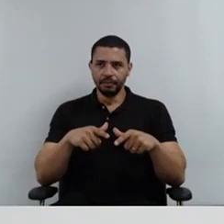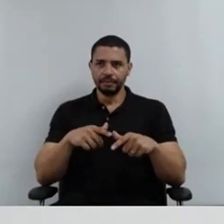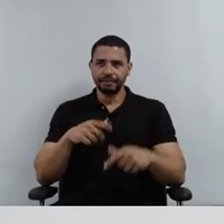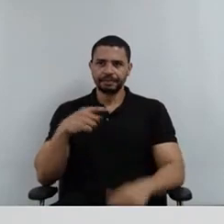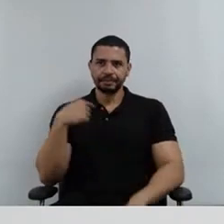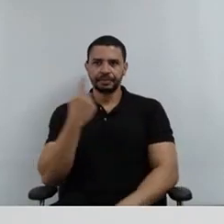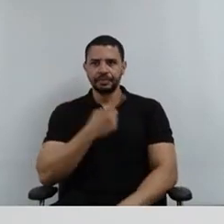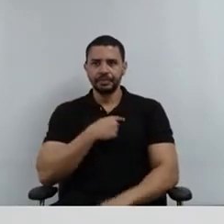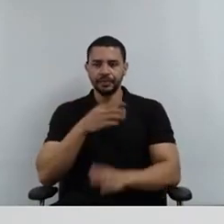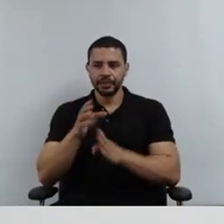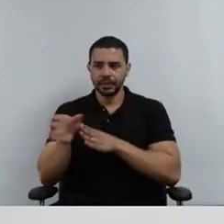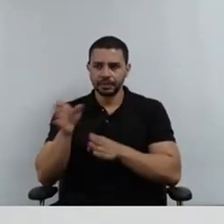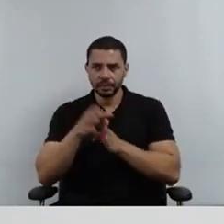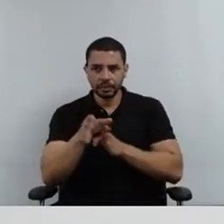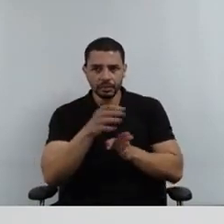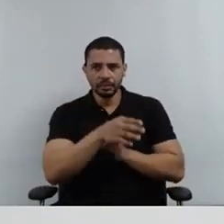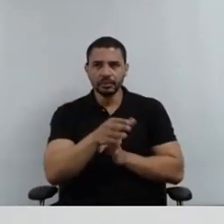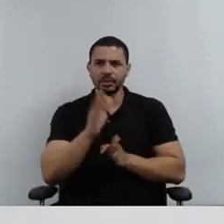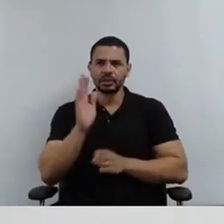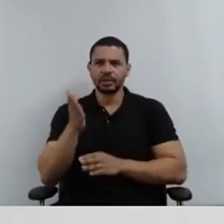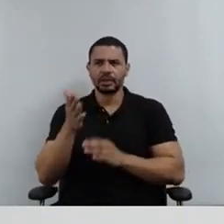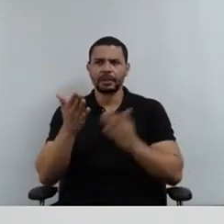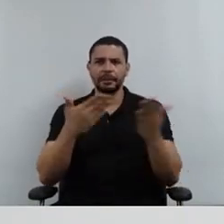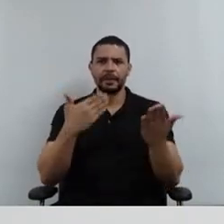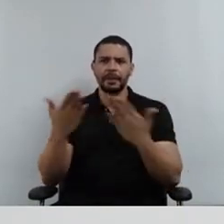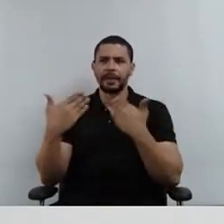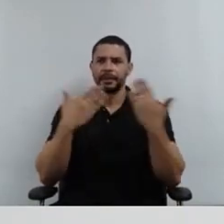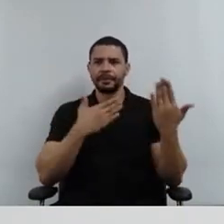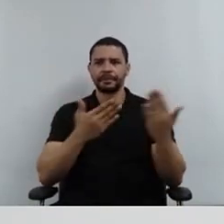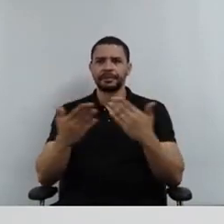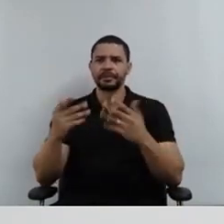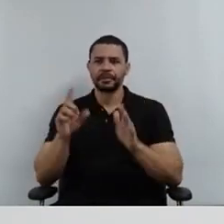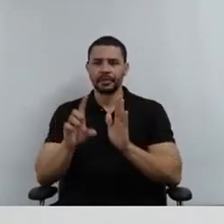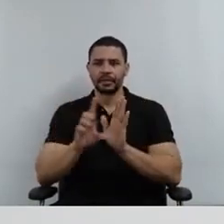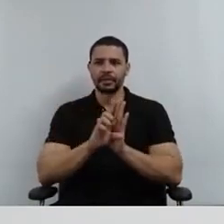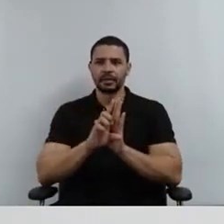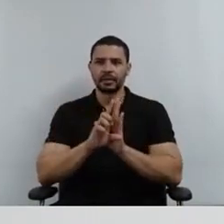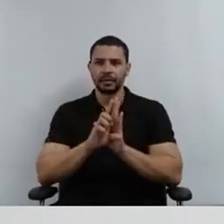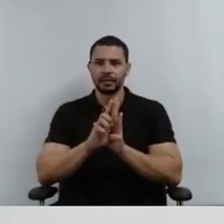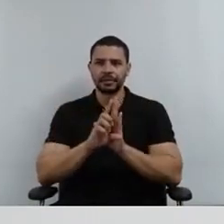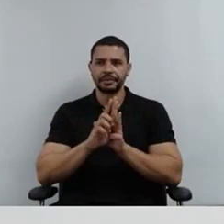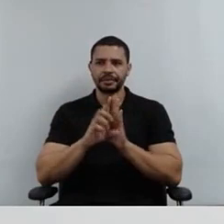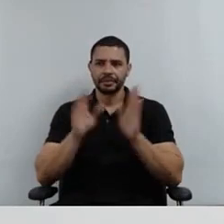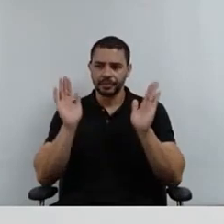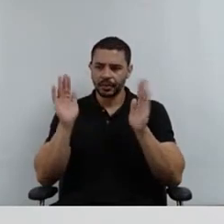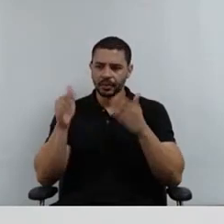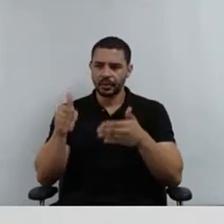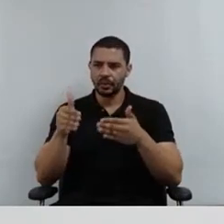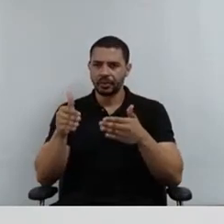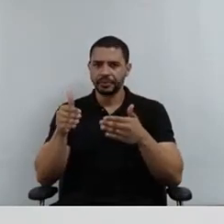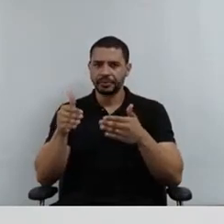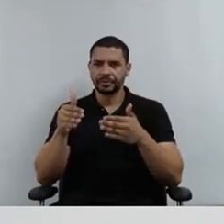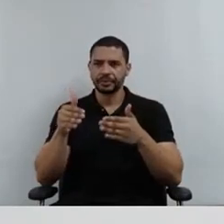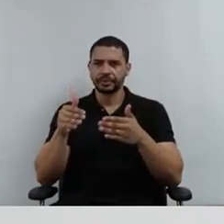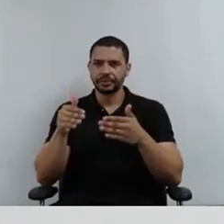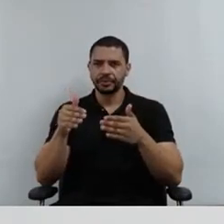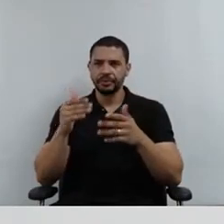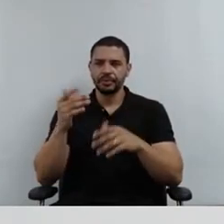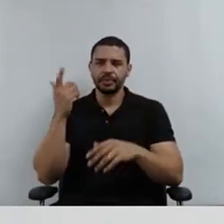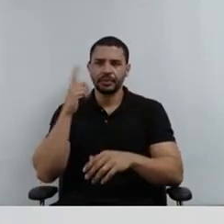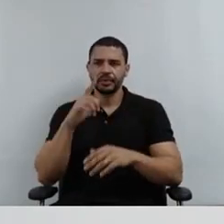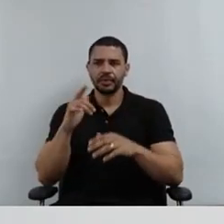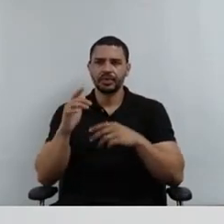ao longo de muito tempo. Claro que a sanção dessa lei específica trouxe avanços